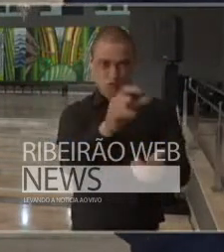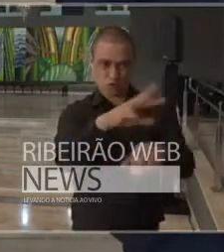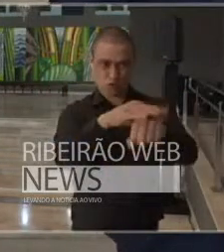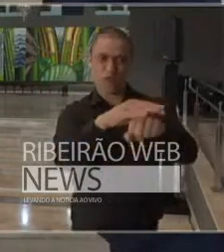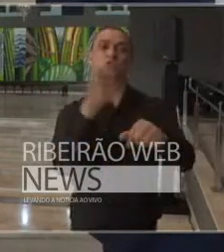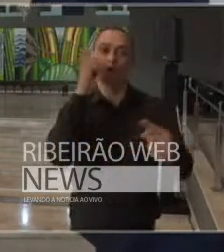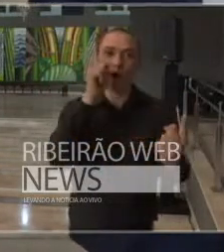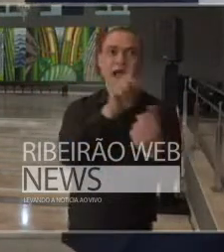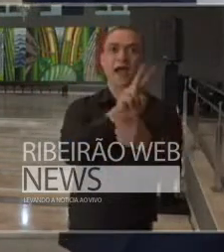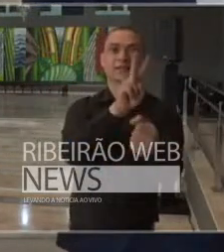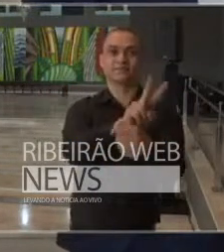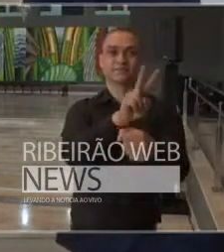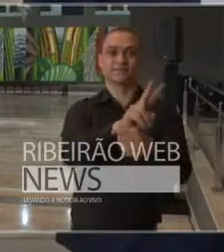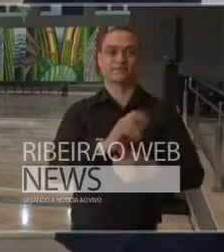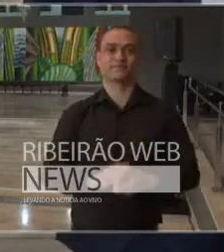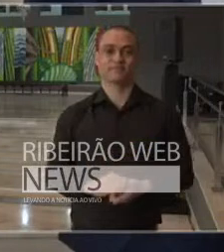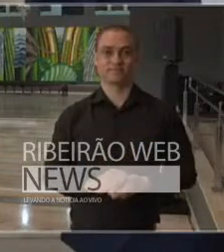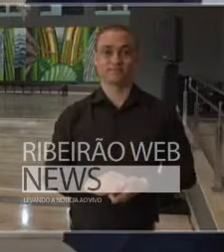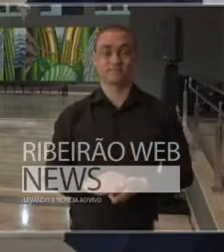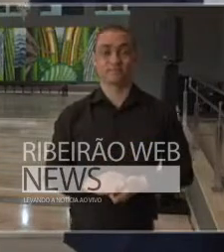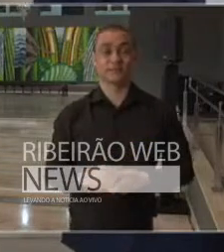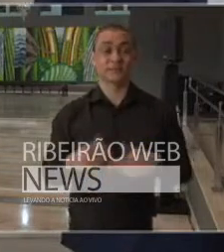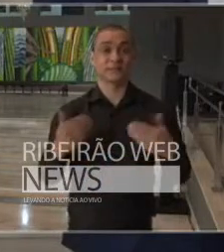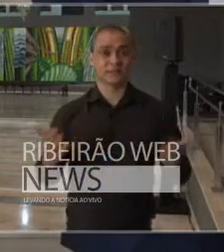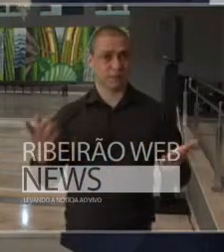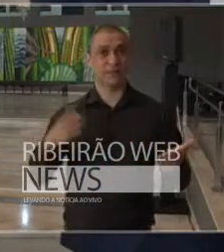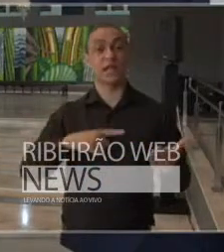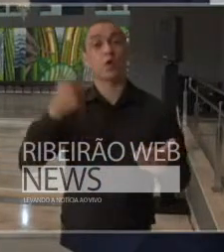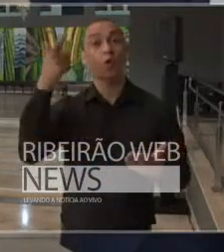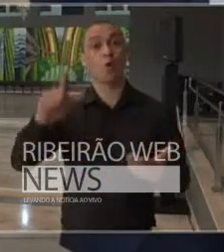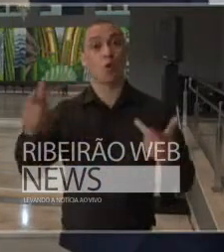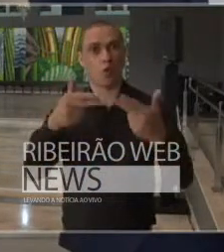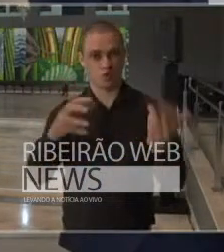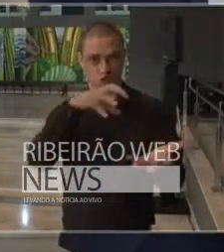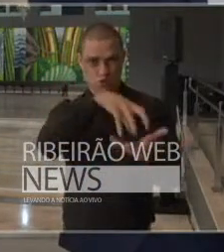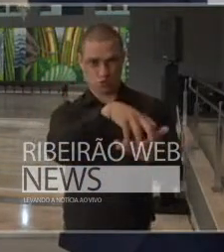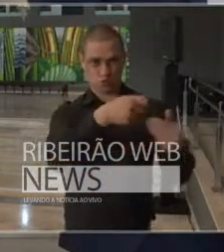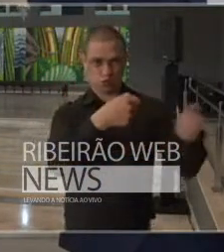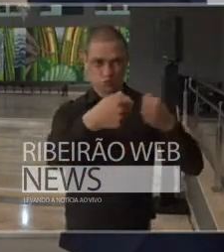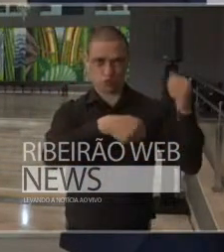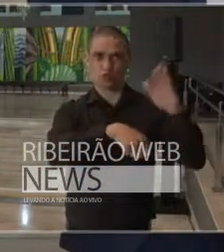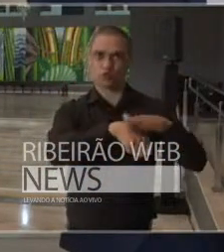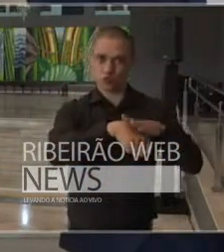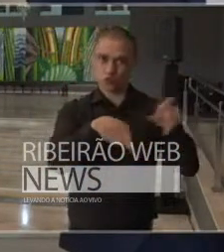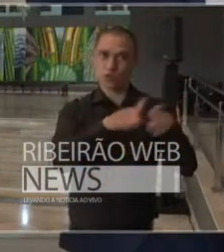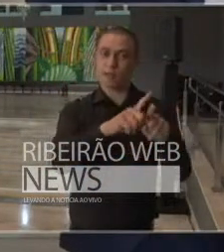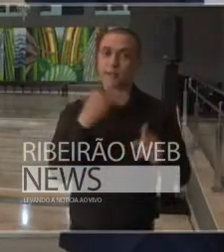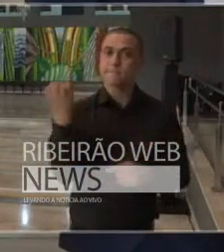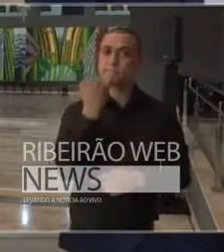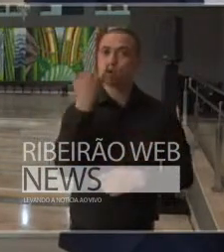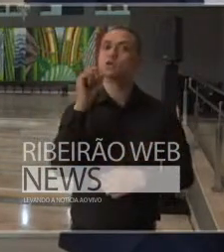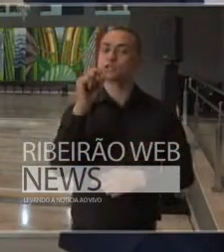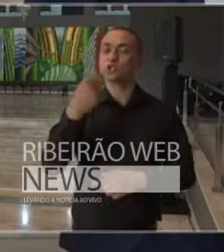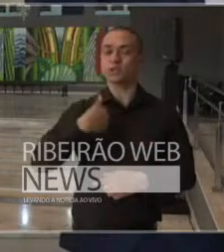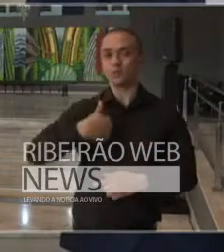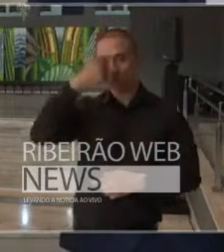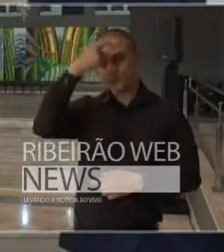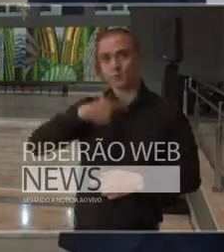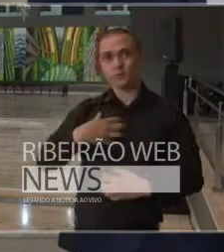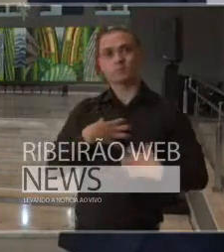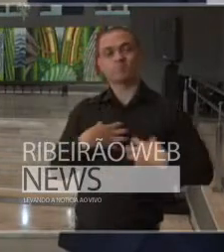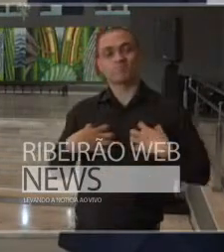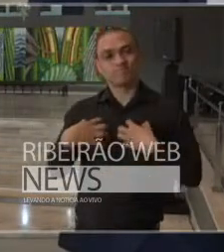graves então também é outro aspecto do centro de contingência extremamente importante e eu fico aqui muito